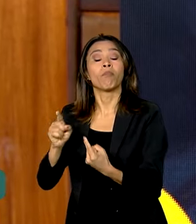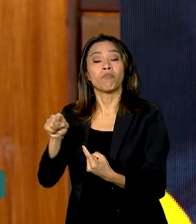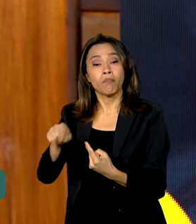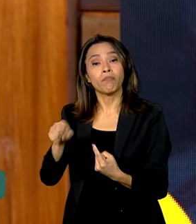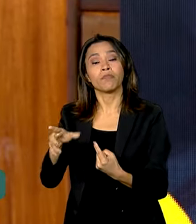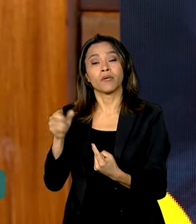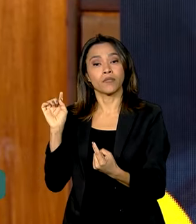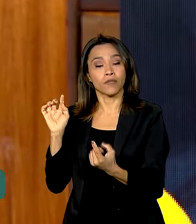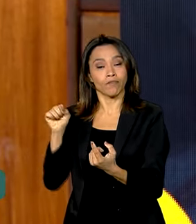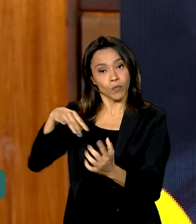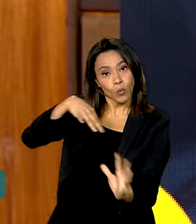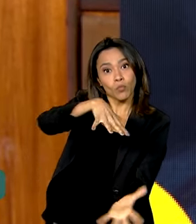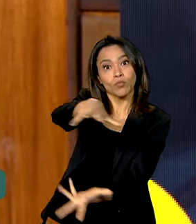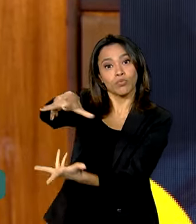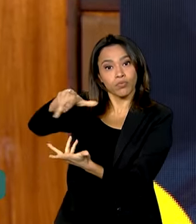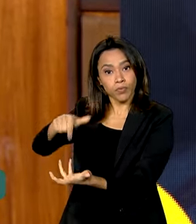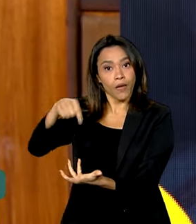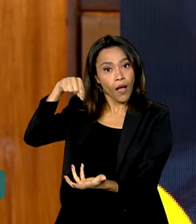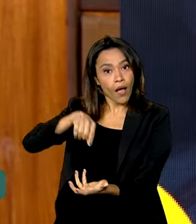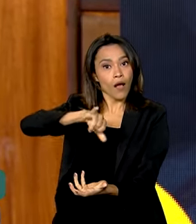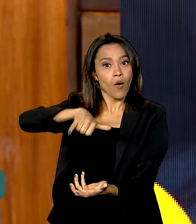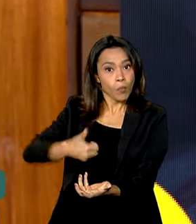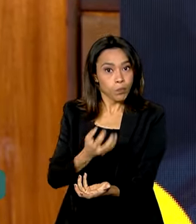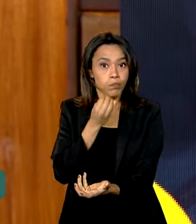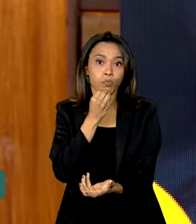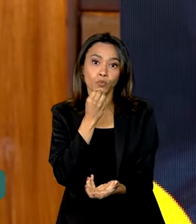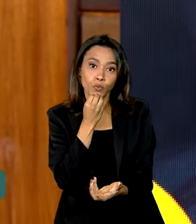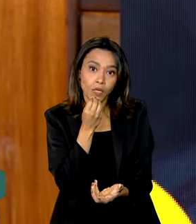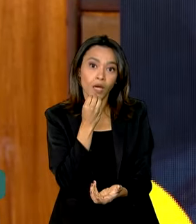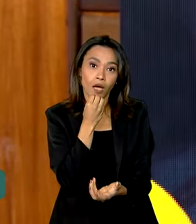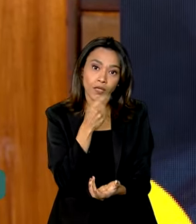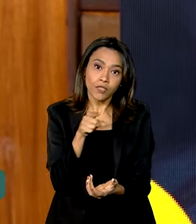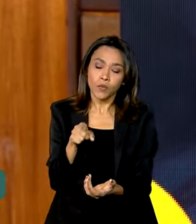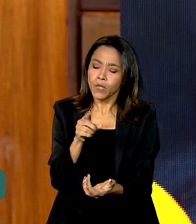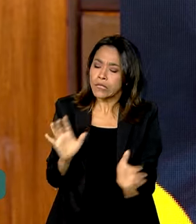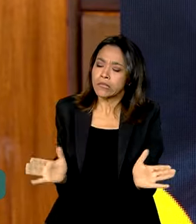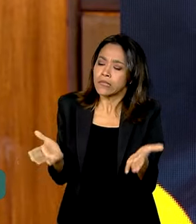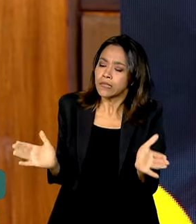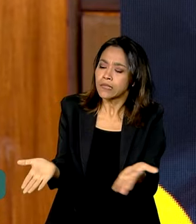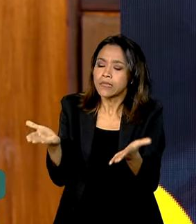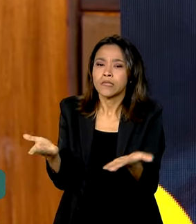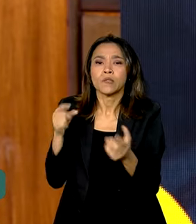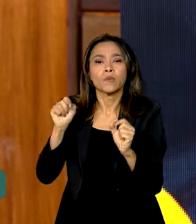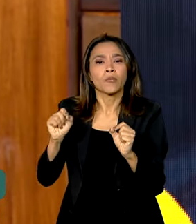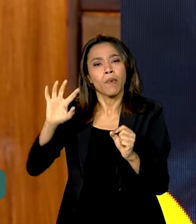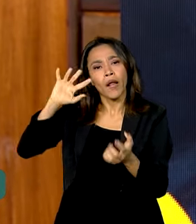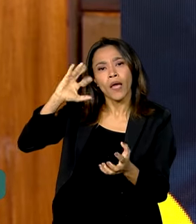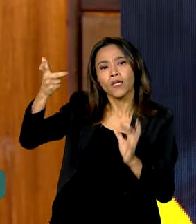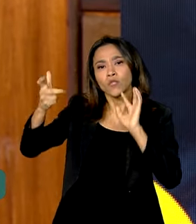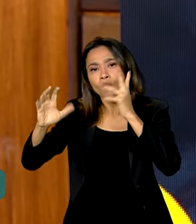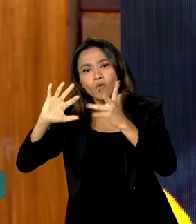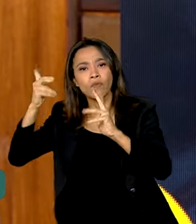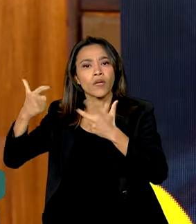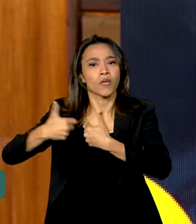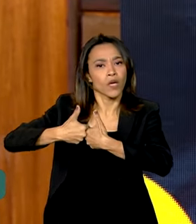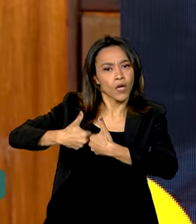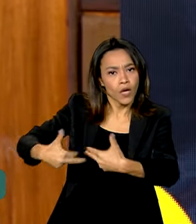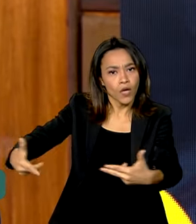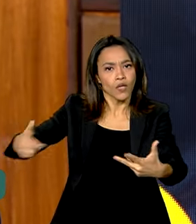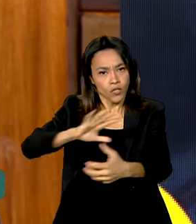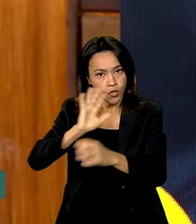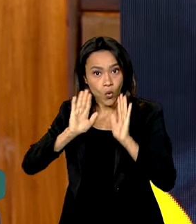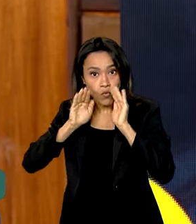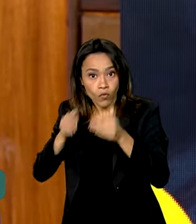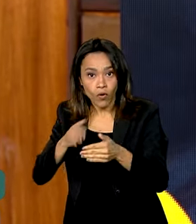imperativo que aproveitemos essa oportunidade para impulsionar iniciativas que visem soluções sustentáveis e uma